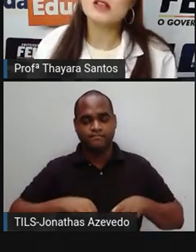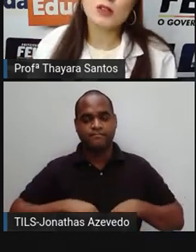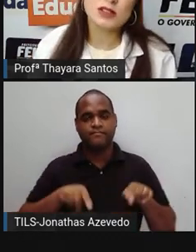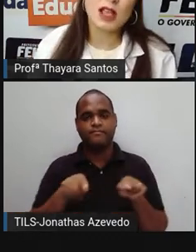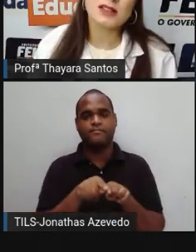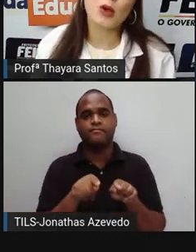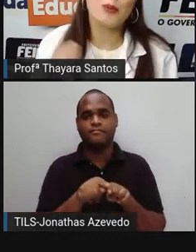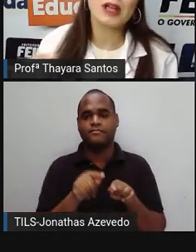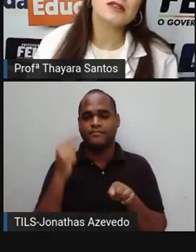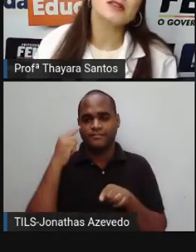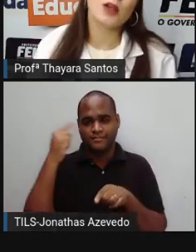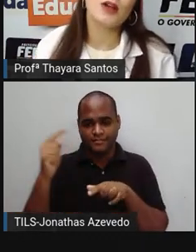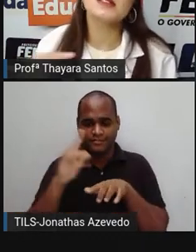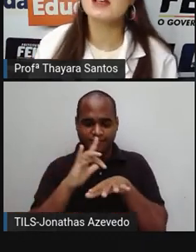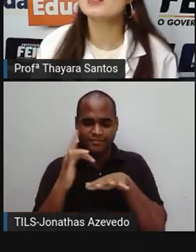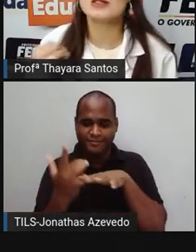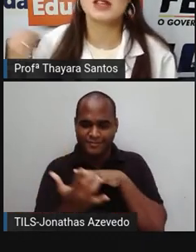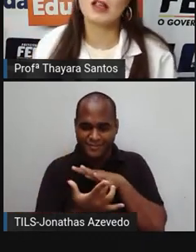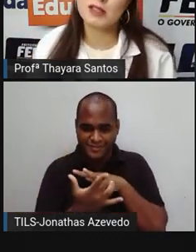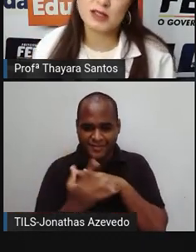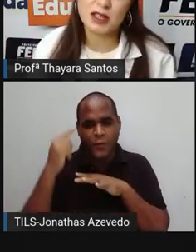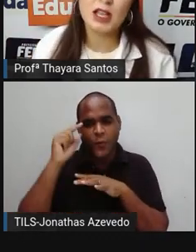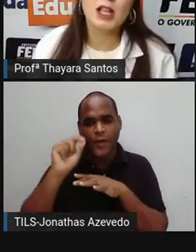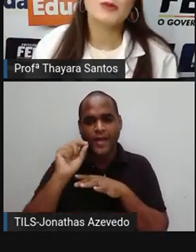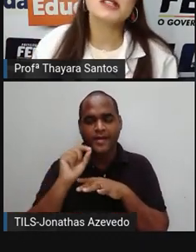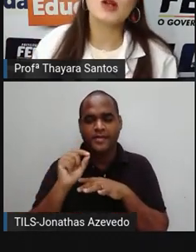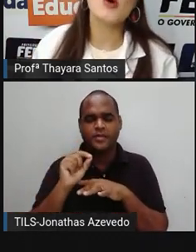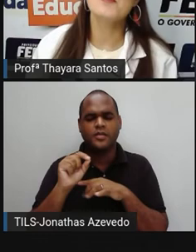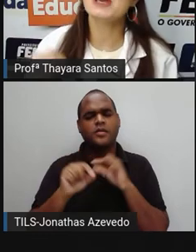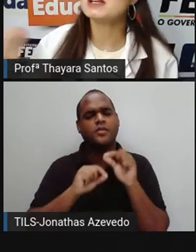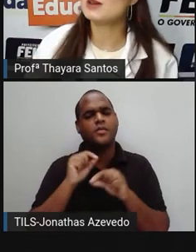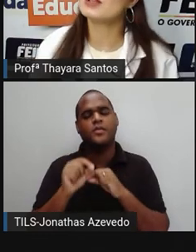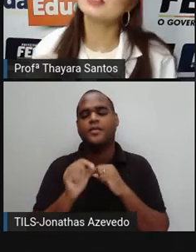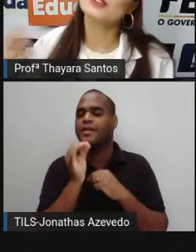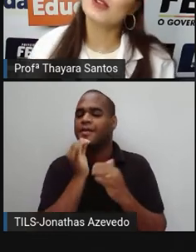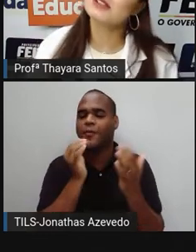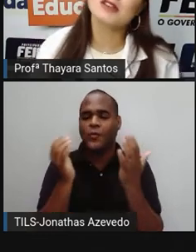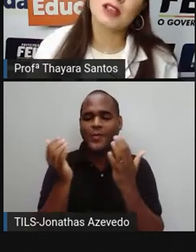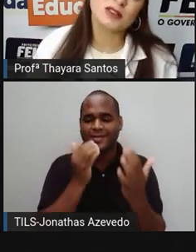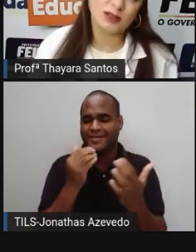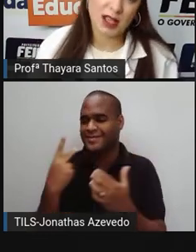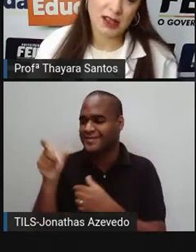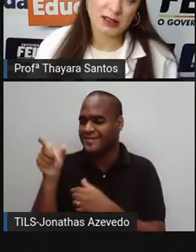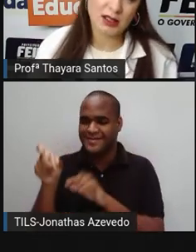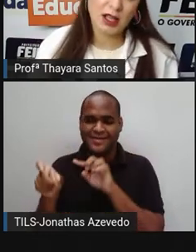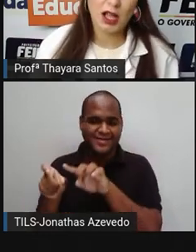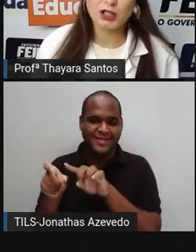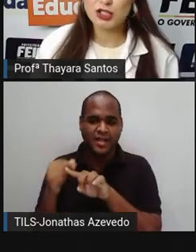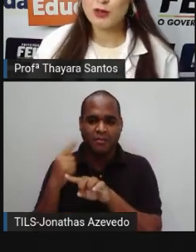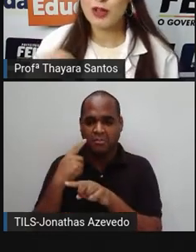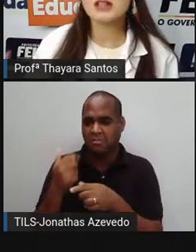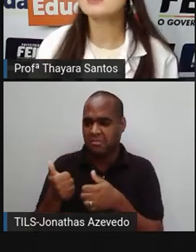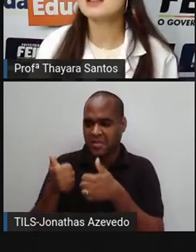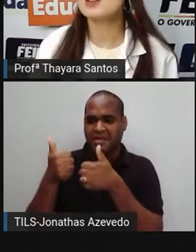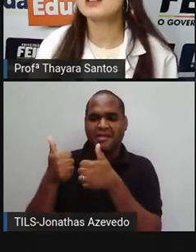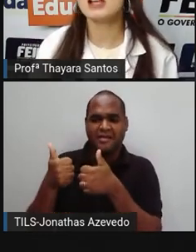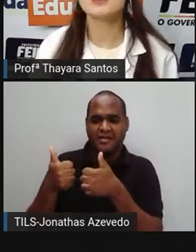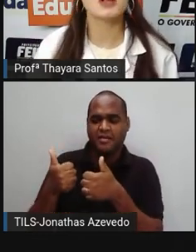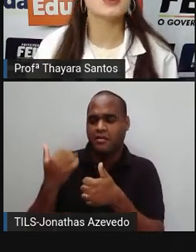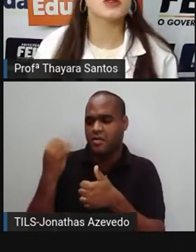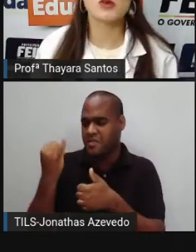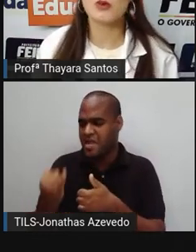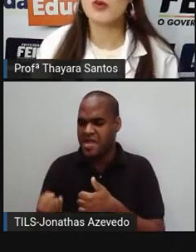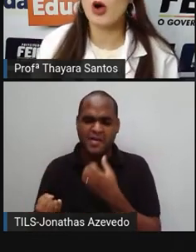são as redes sociais. A comparação, não as redes sociais em si, mas a comparação que a gente faz nas redes sociais. A gente vê nas redes